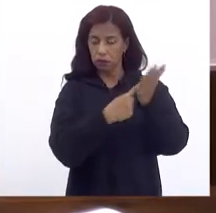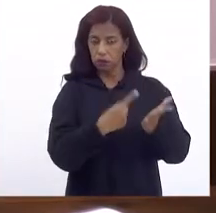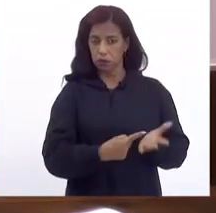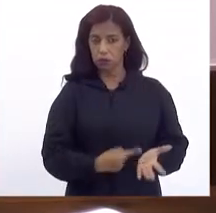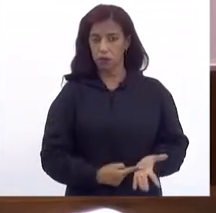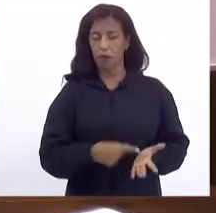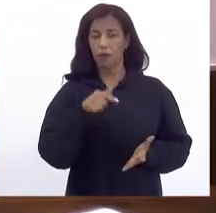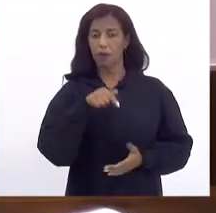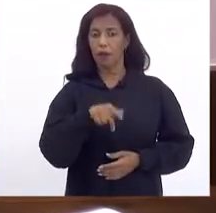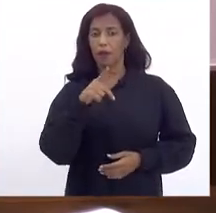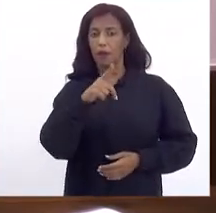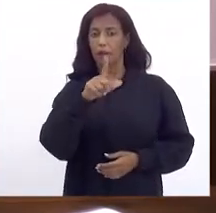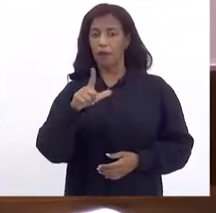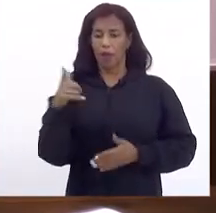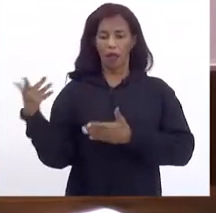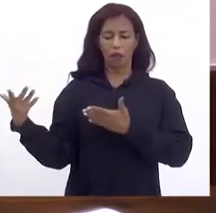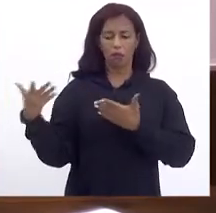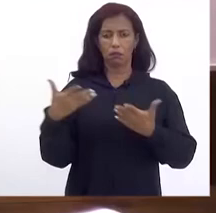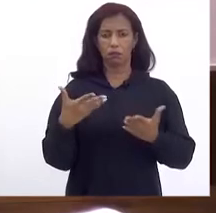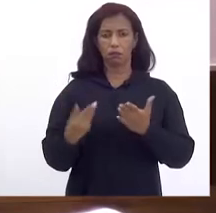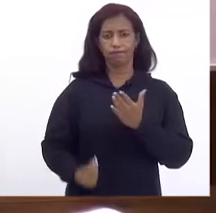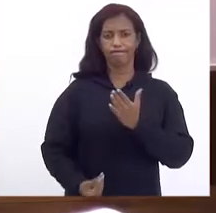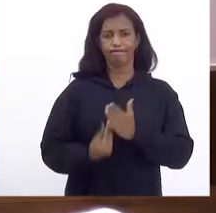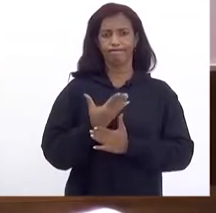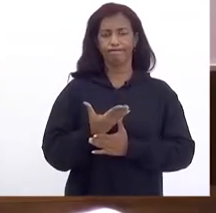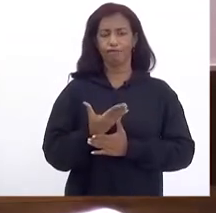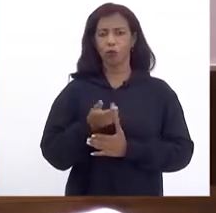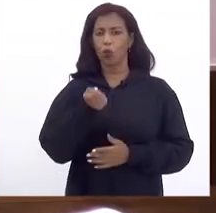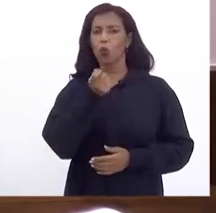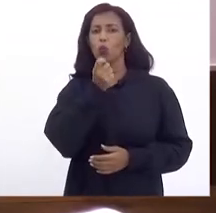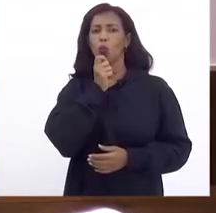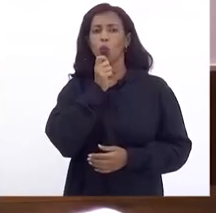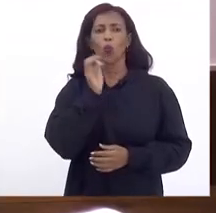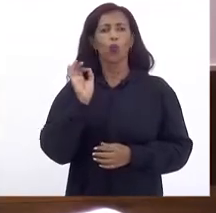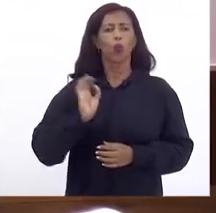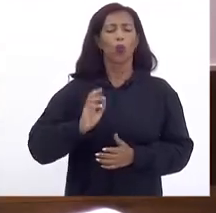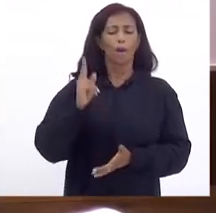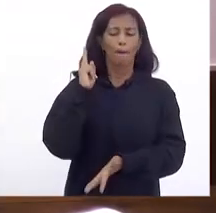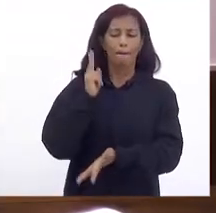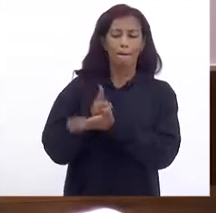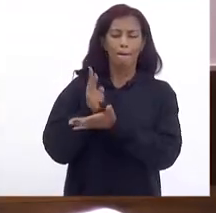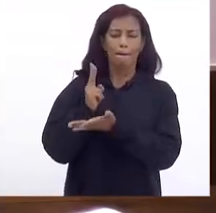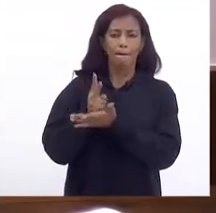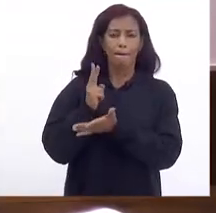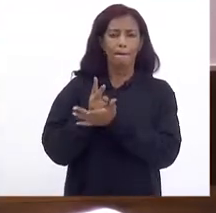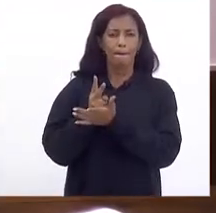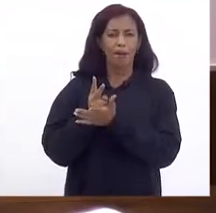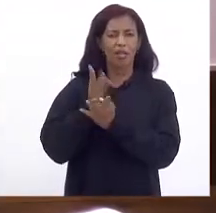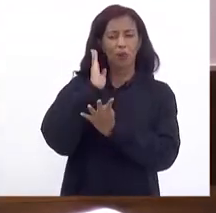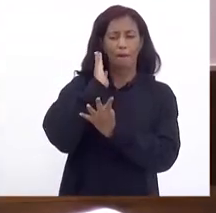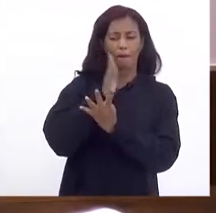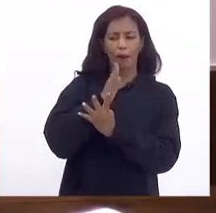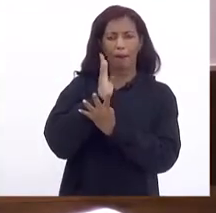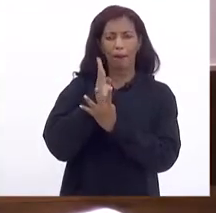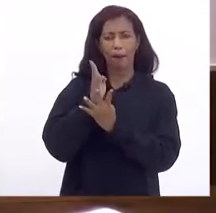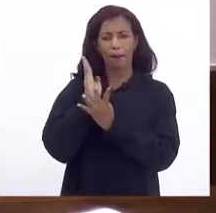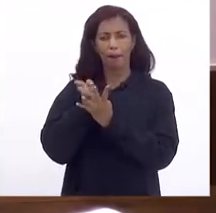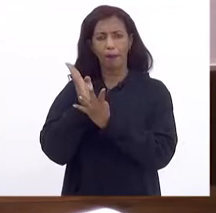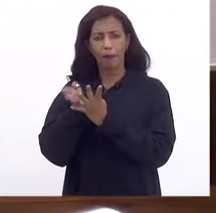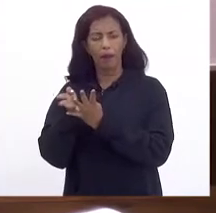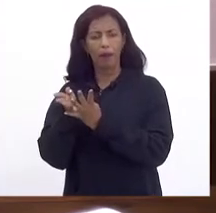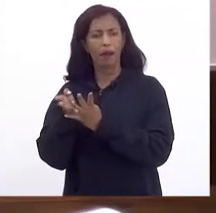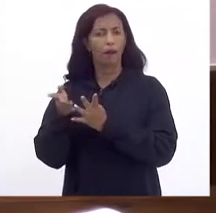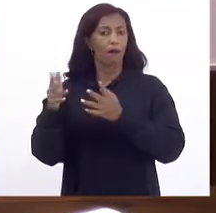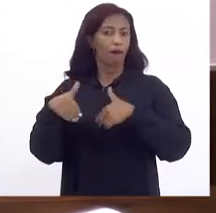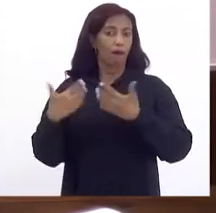Esse PL Que venha Não venha Com o mesmo Vício De parcelamento É claro Que esse